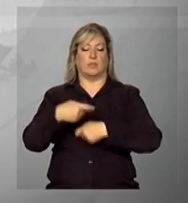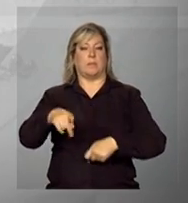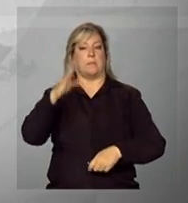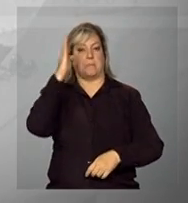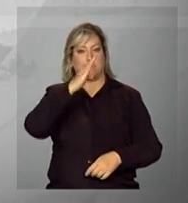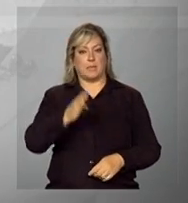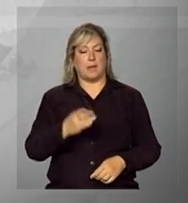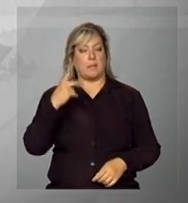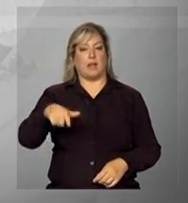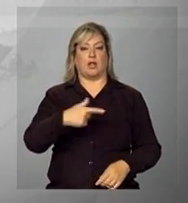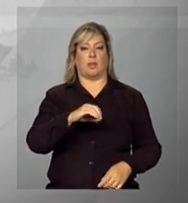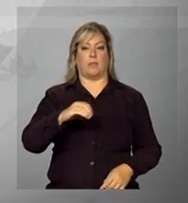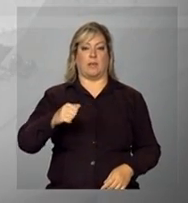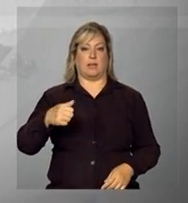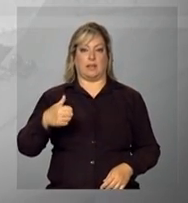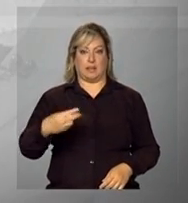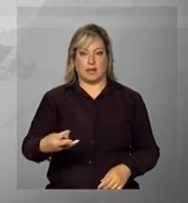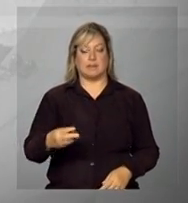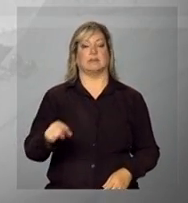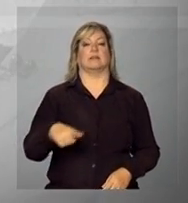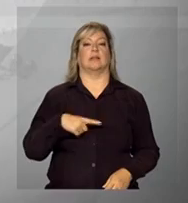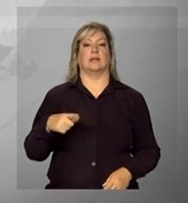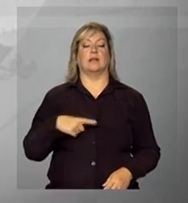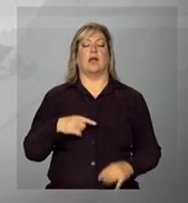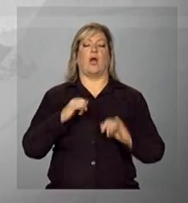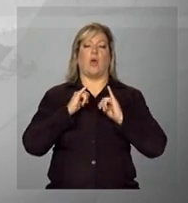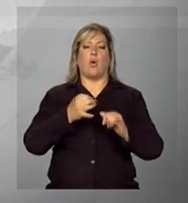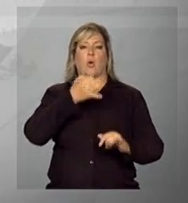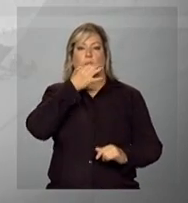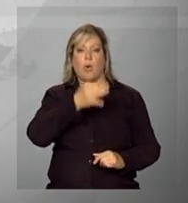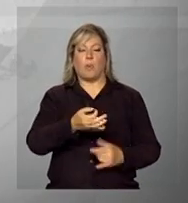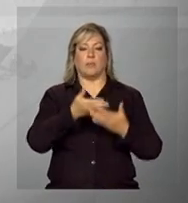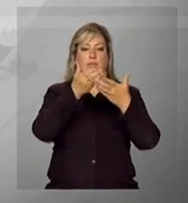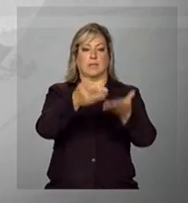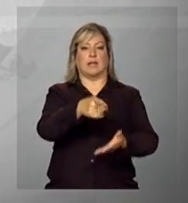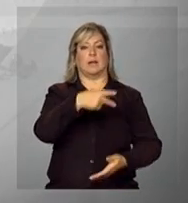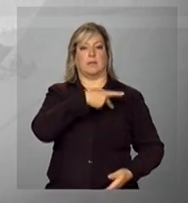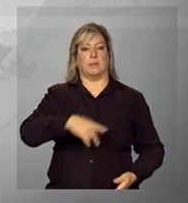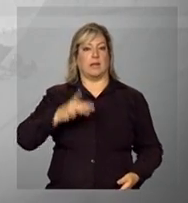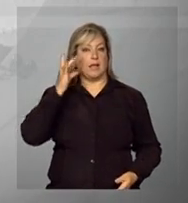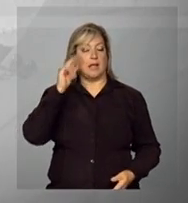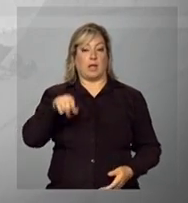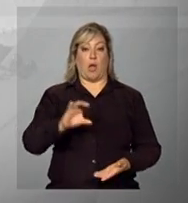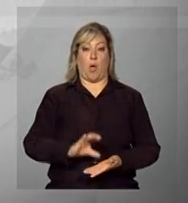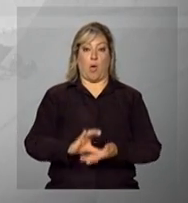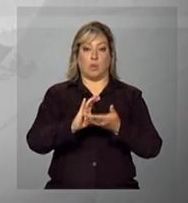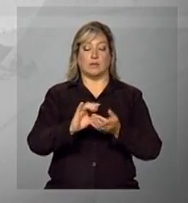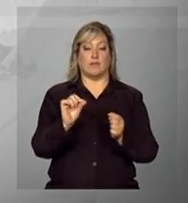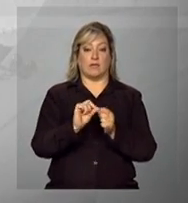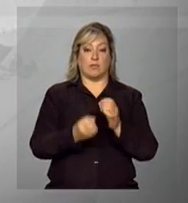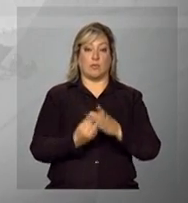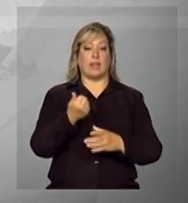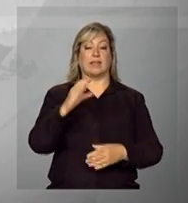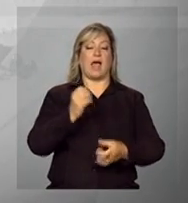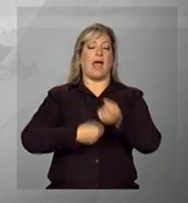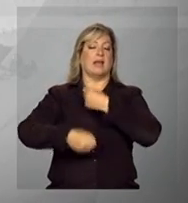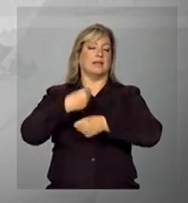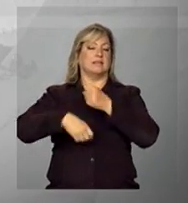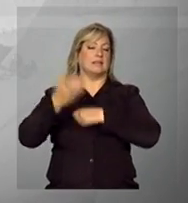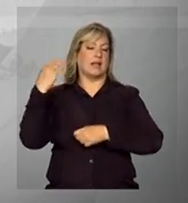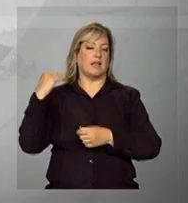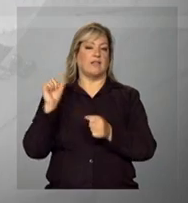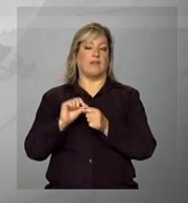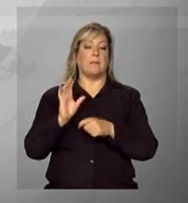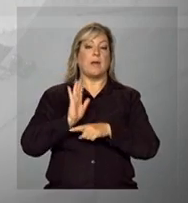para 2013. Recomendações vão ser apresentadas à presidenta Dilma Rousseff. O conselho foi criado há 10 anos para